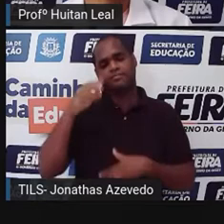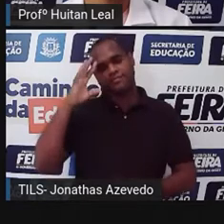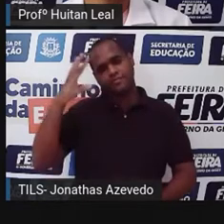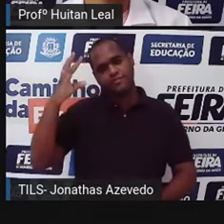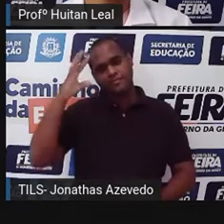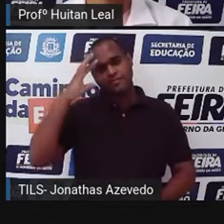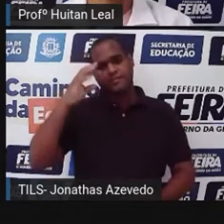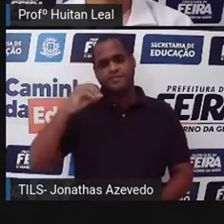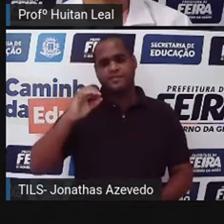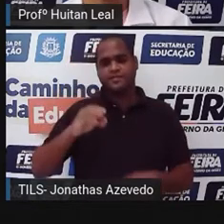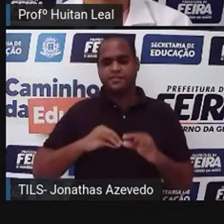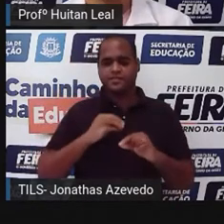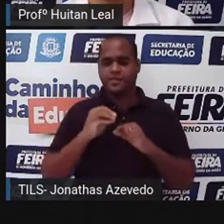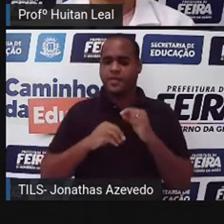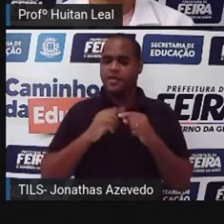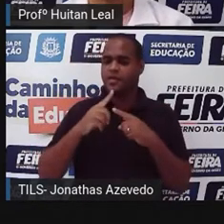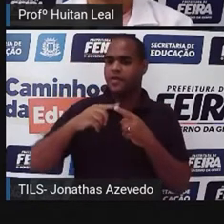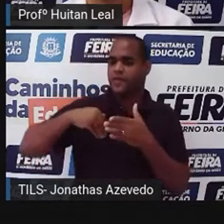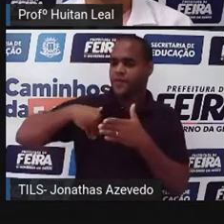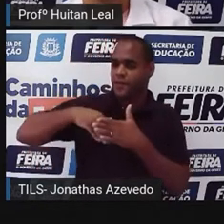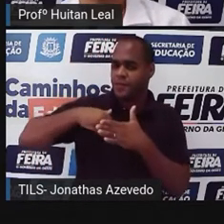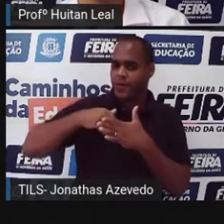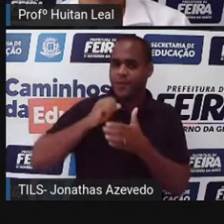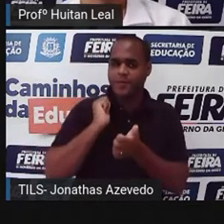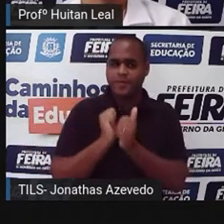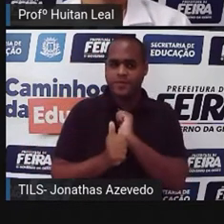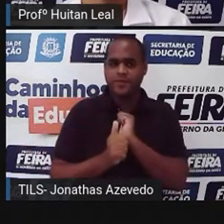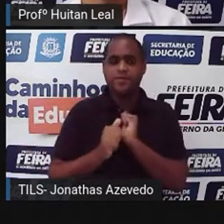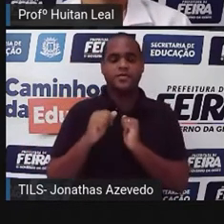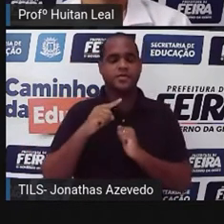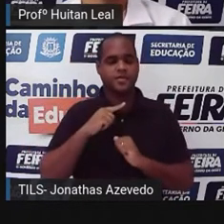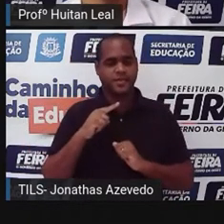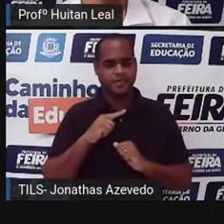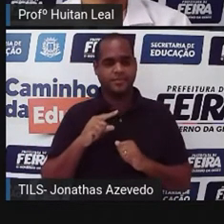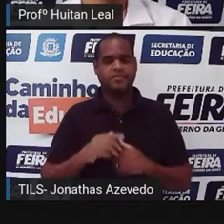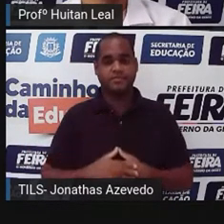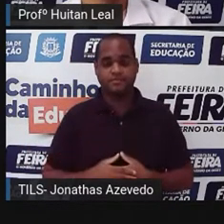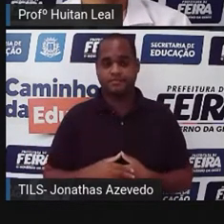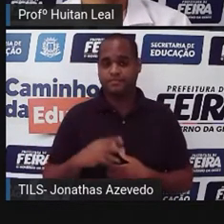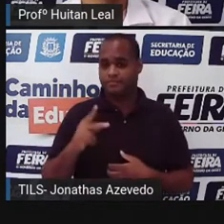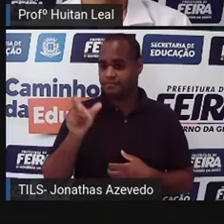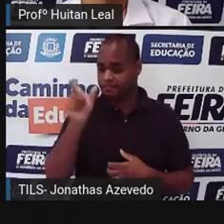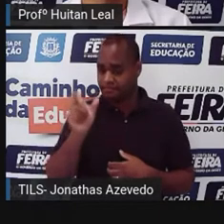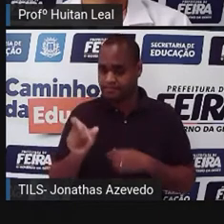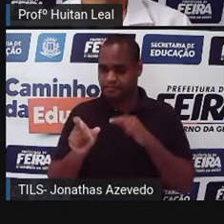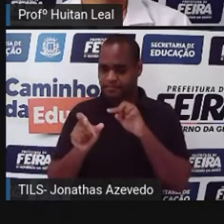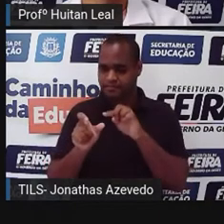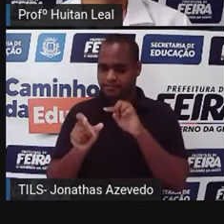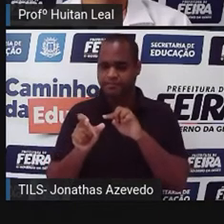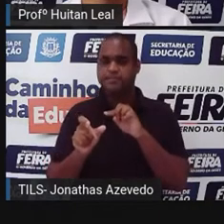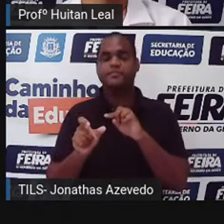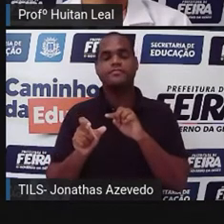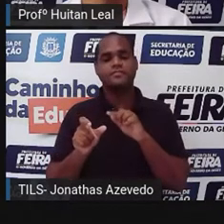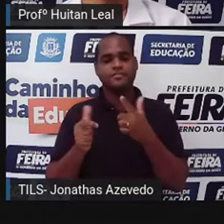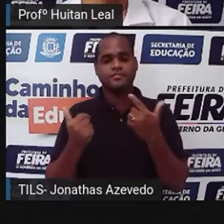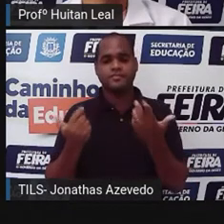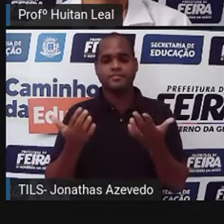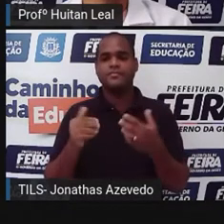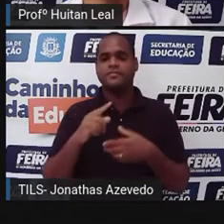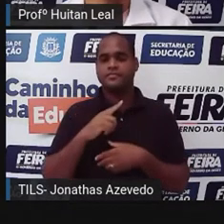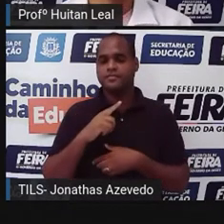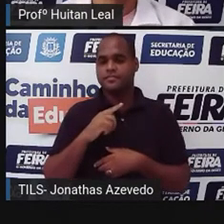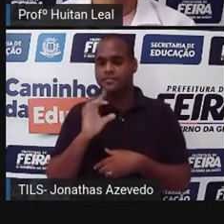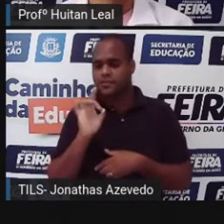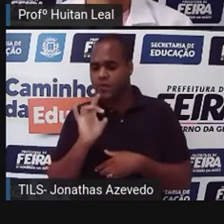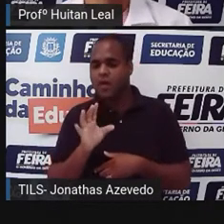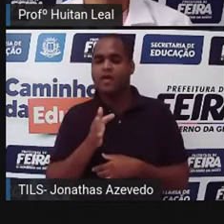vai narrar um jogo de futebol. Se você é um narrador que é apenas